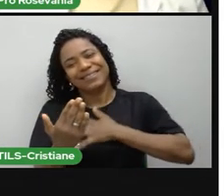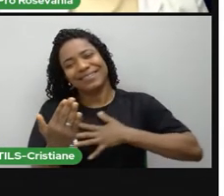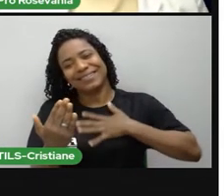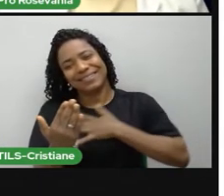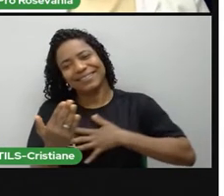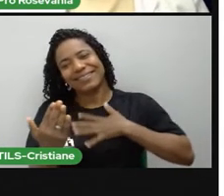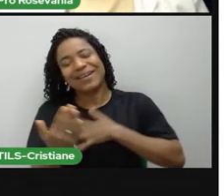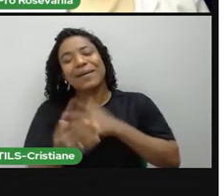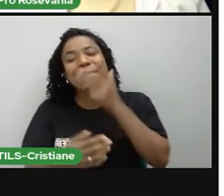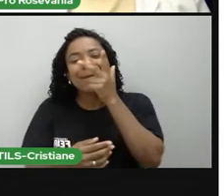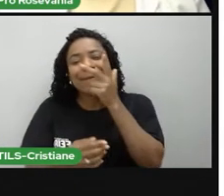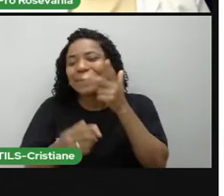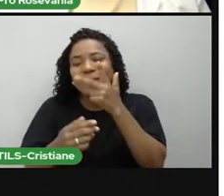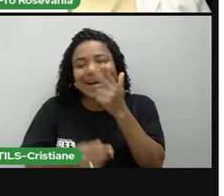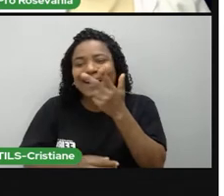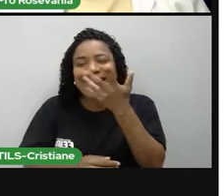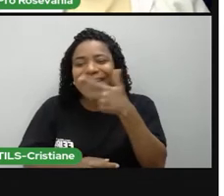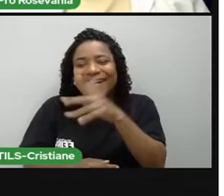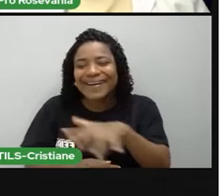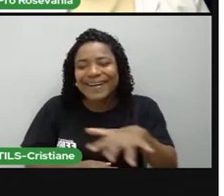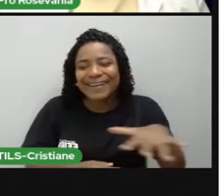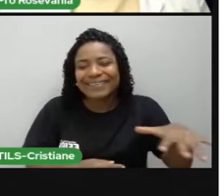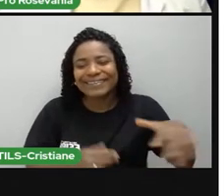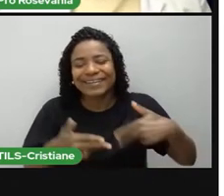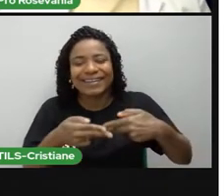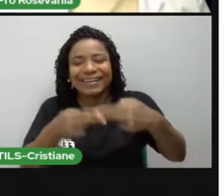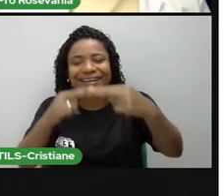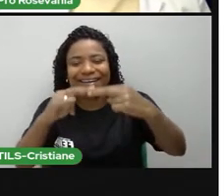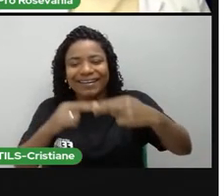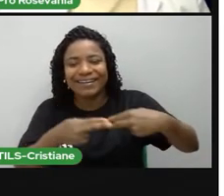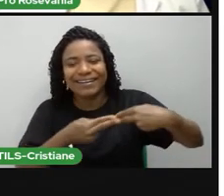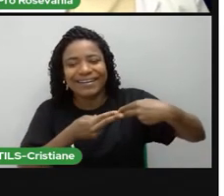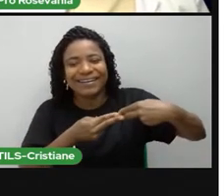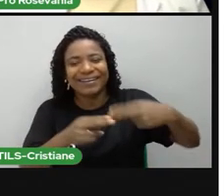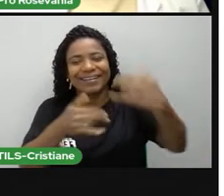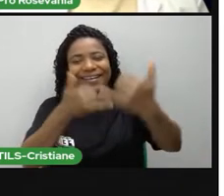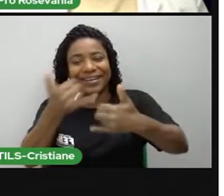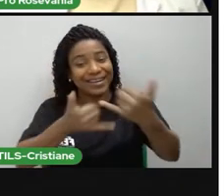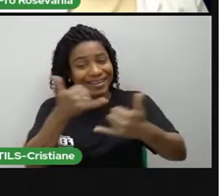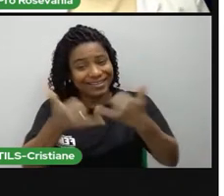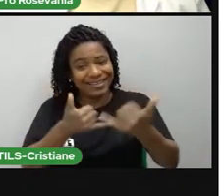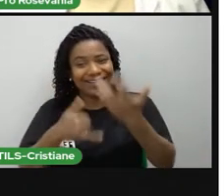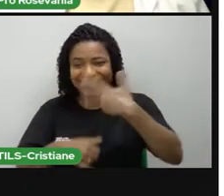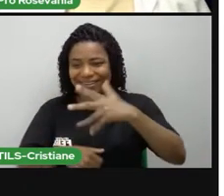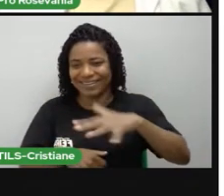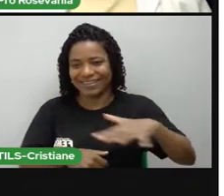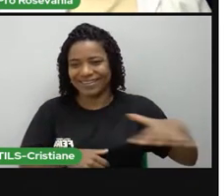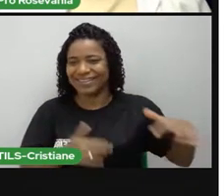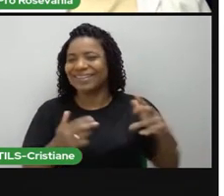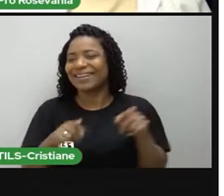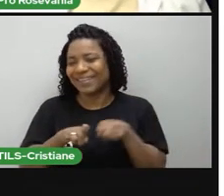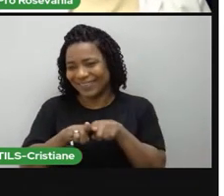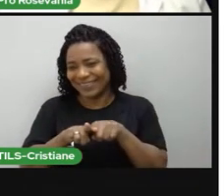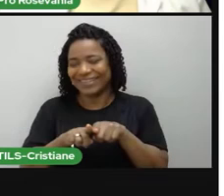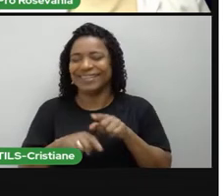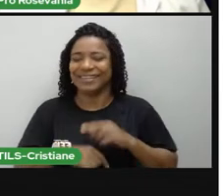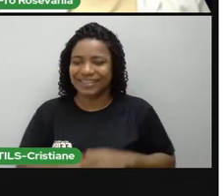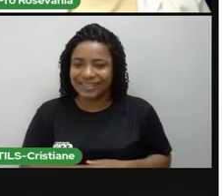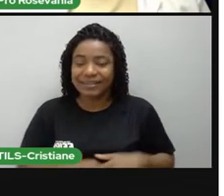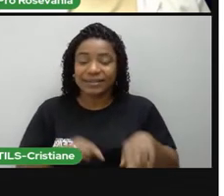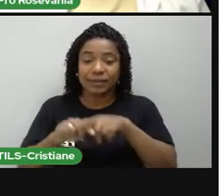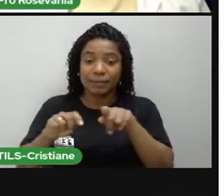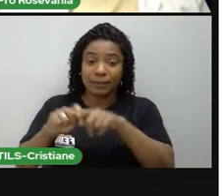virou brincadeira de criança também, né, para ter que se balançar na rede. A questão do arco e flecha, né, a gente também